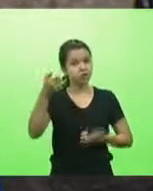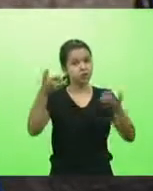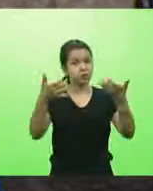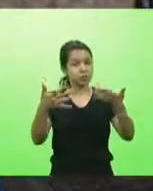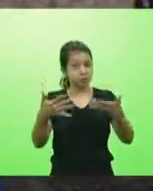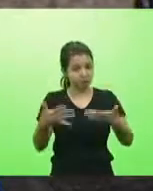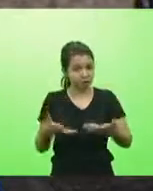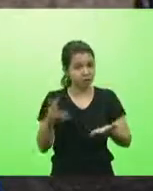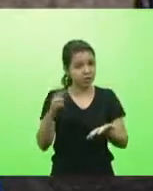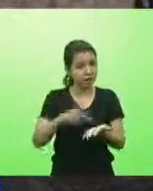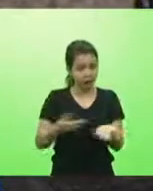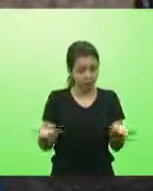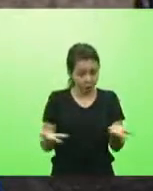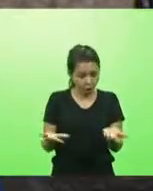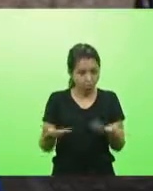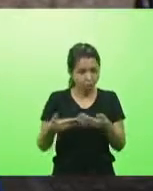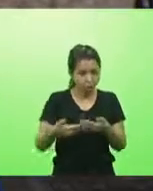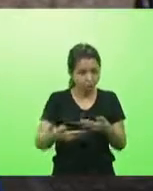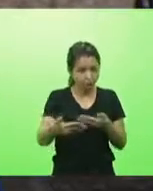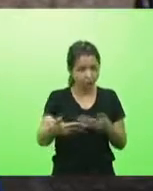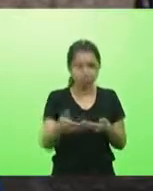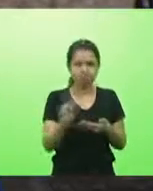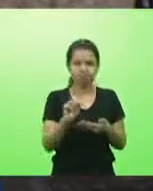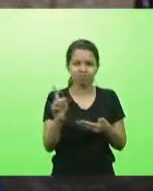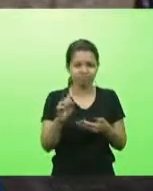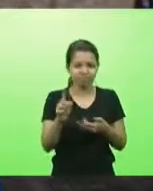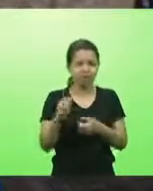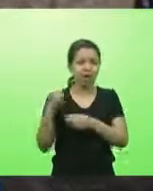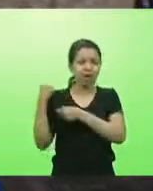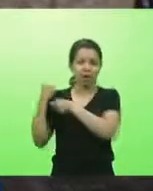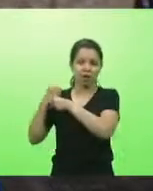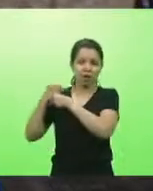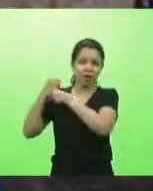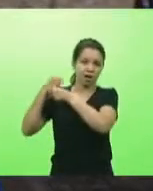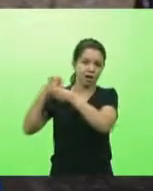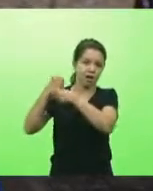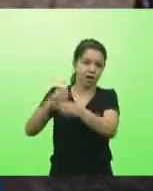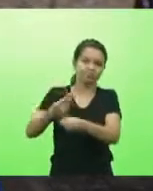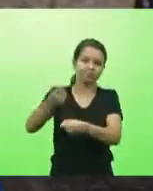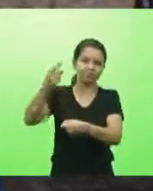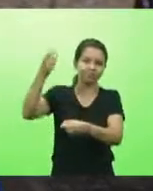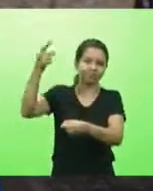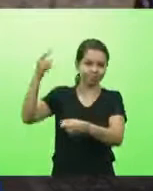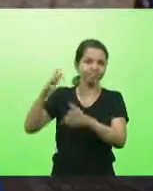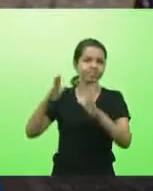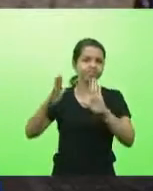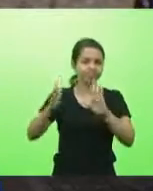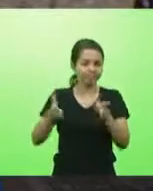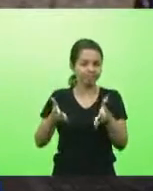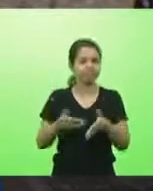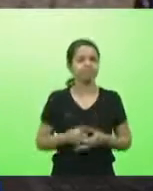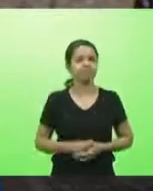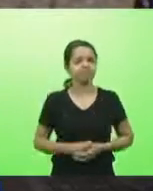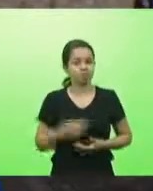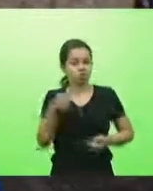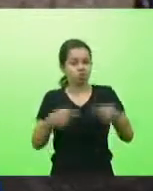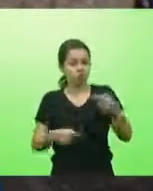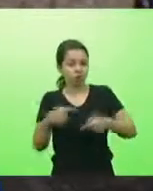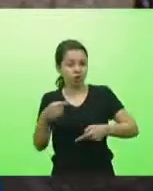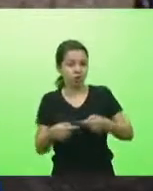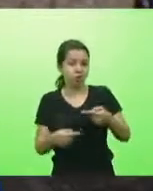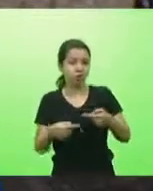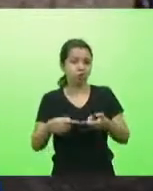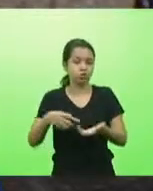não começou agora vem de longos e longos tempos as discussões sobre centralização